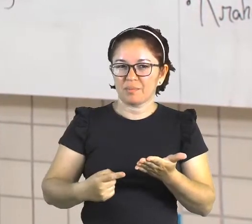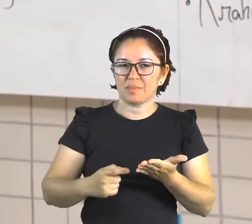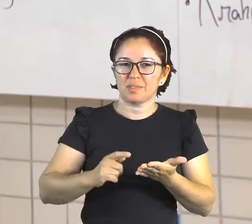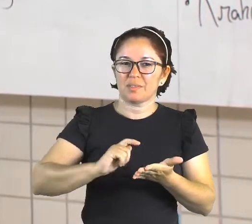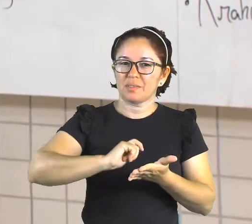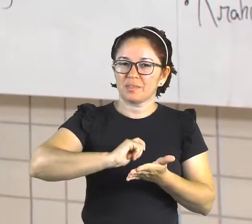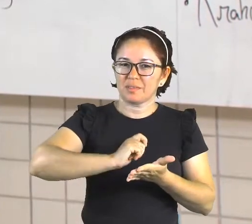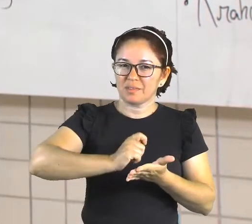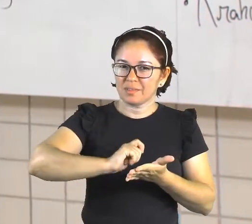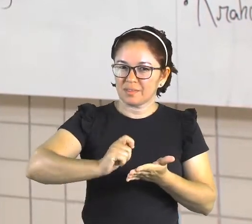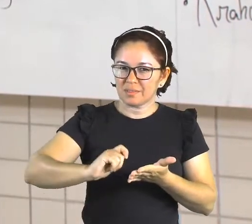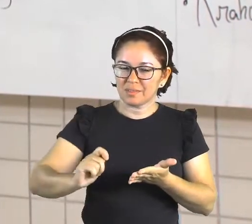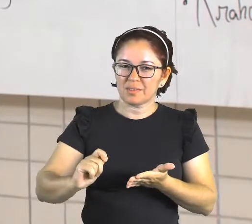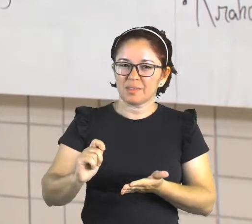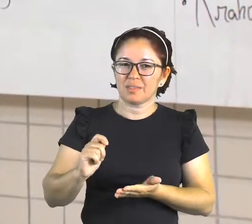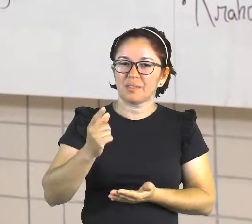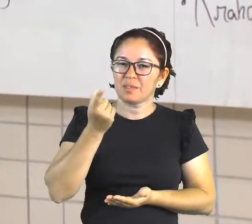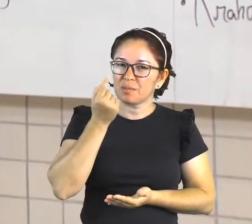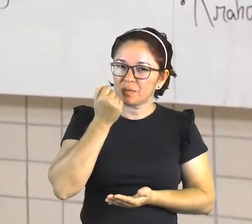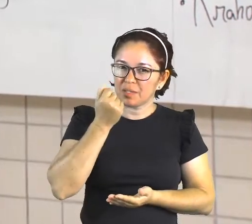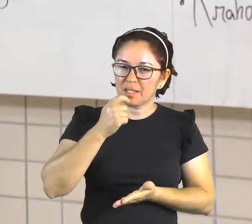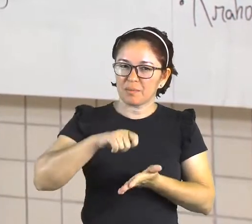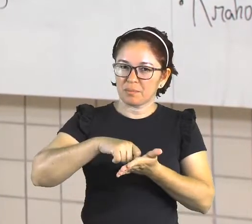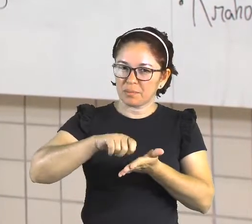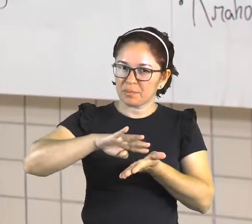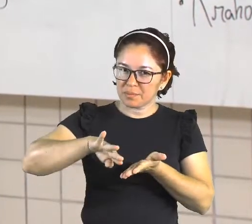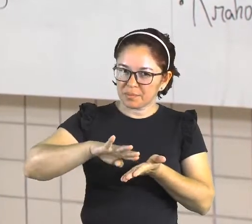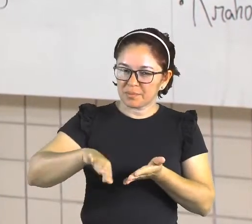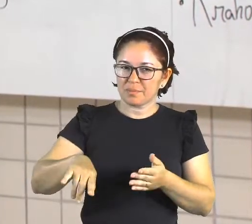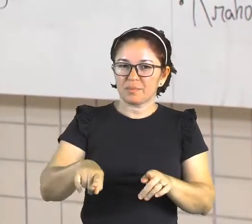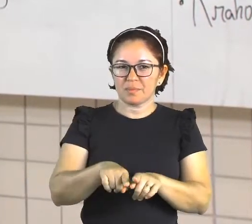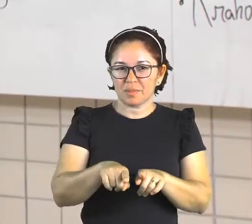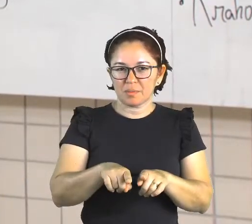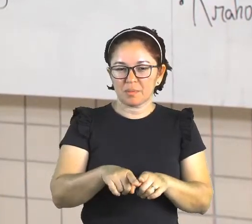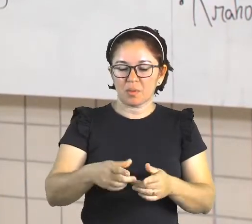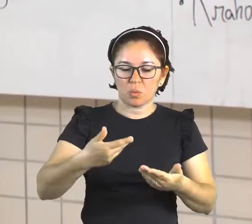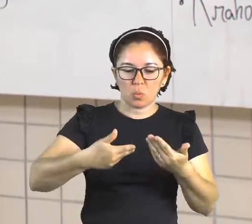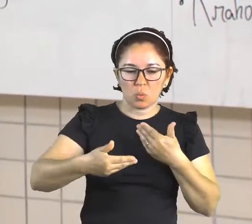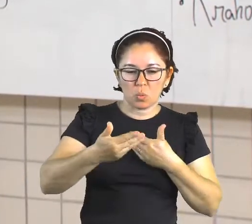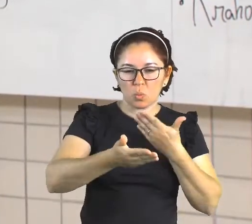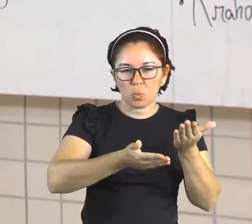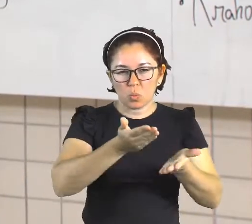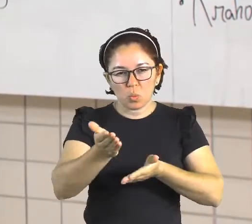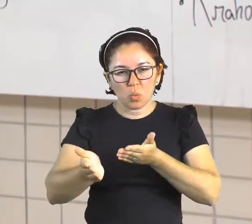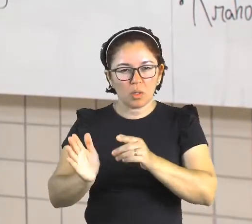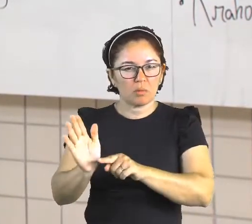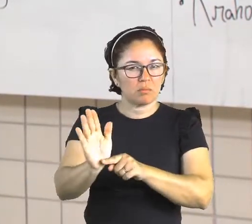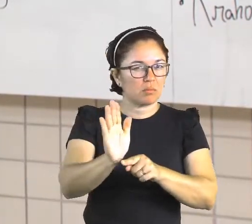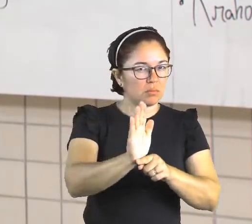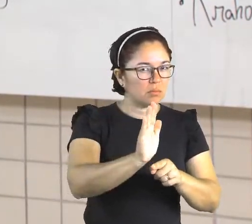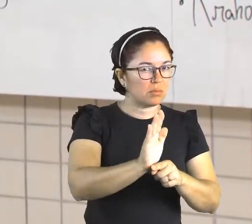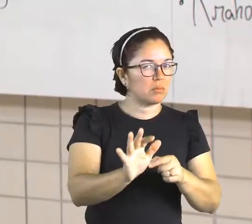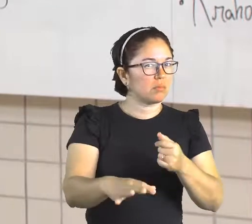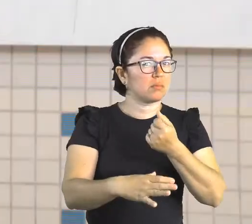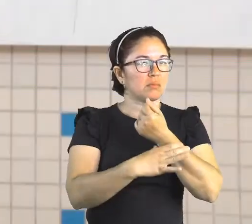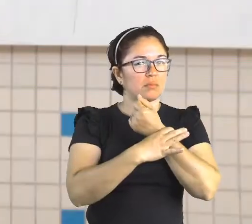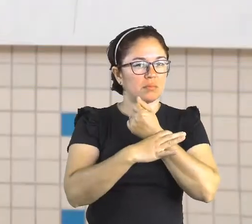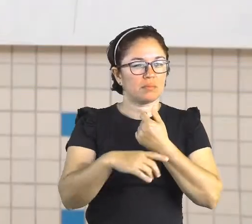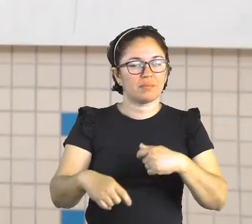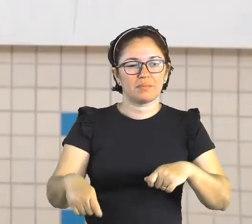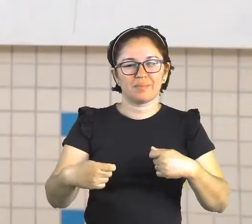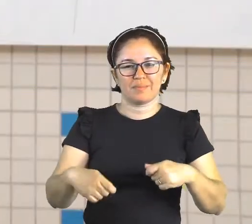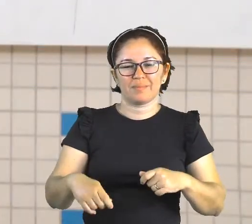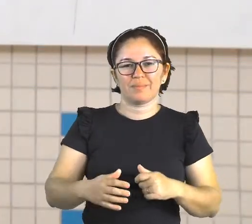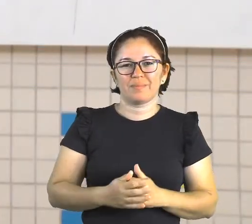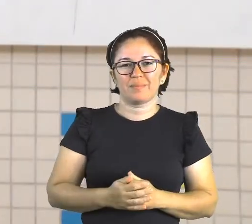acham interessante. E se cuidarem, nós temos que sempre nos cuidar. Vamos lá então? O nosso conteúdo